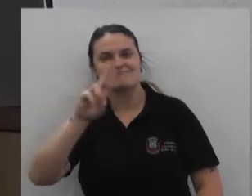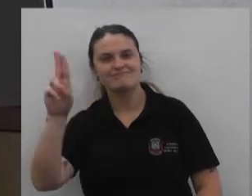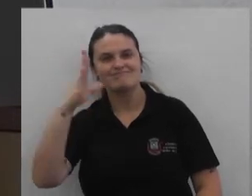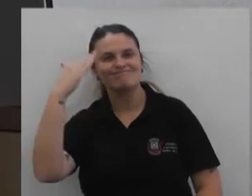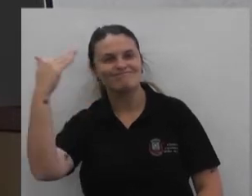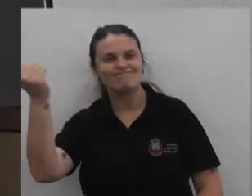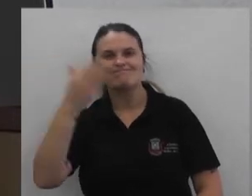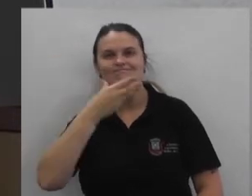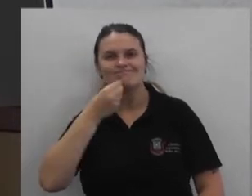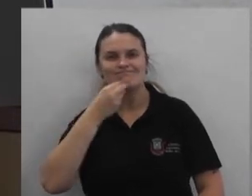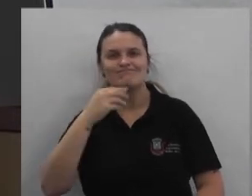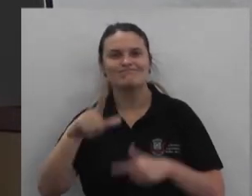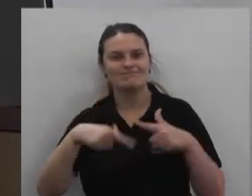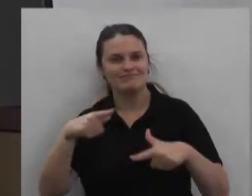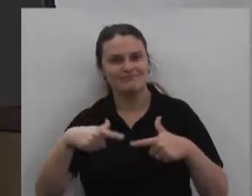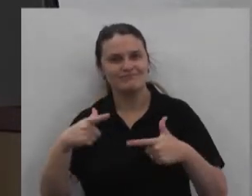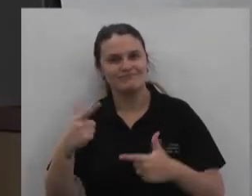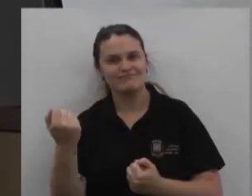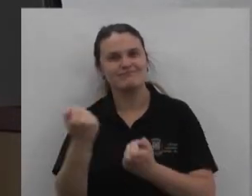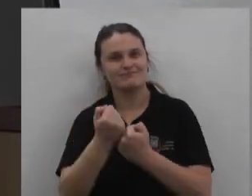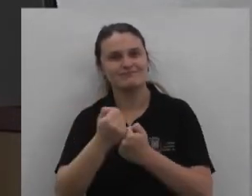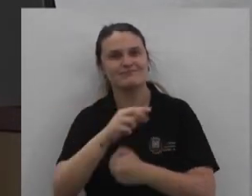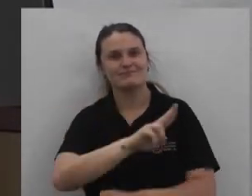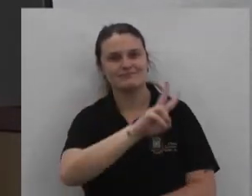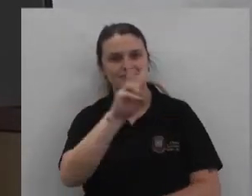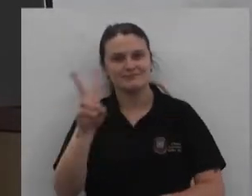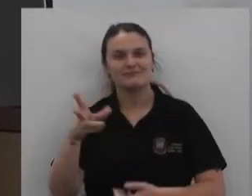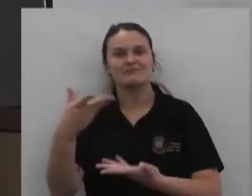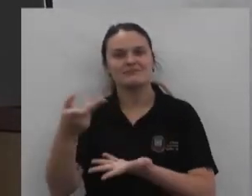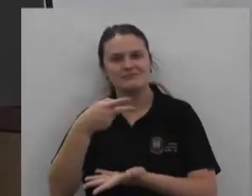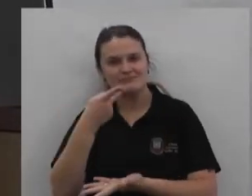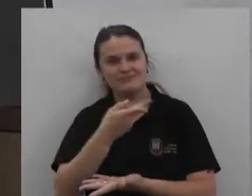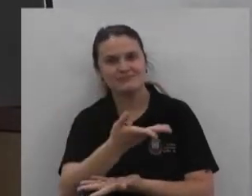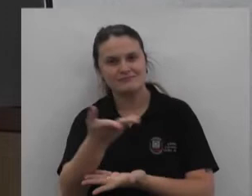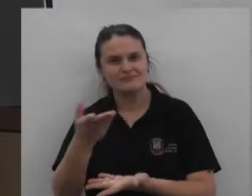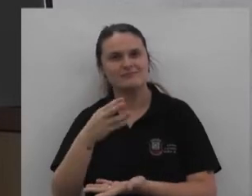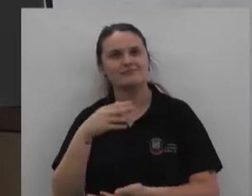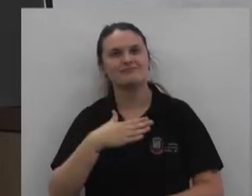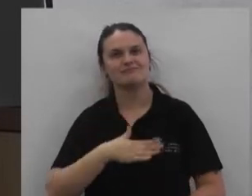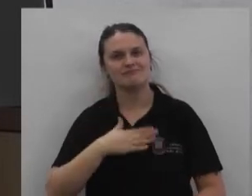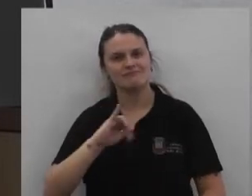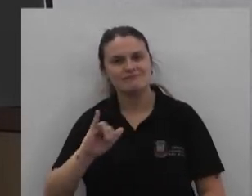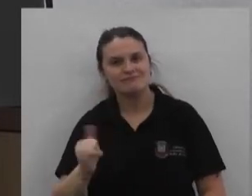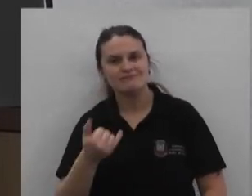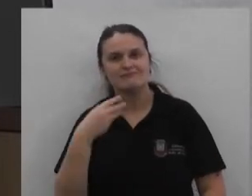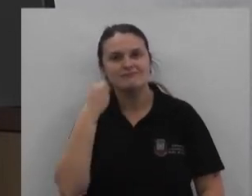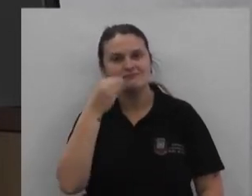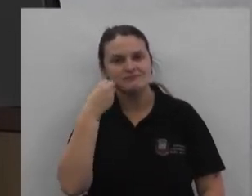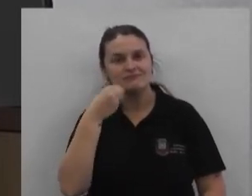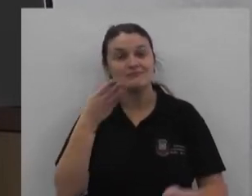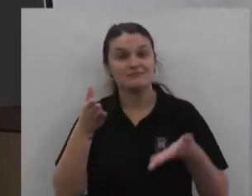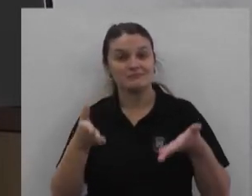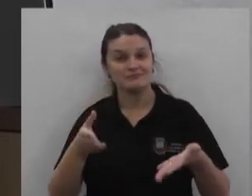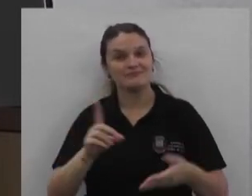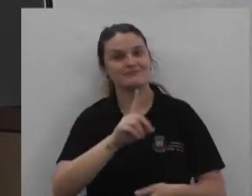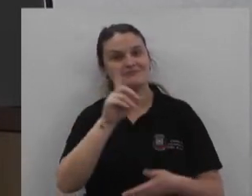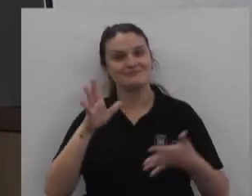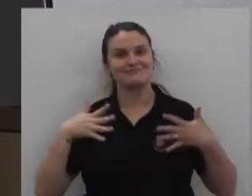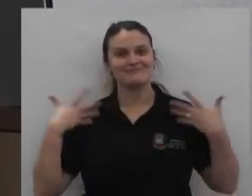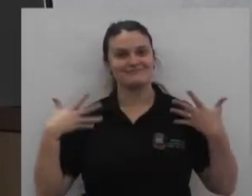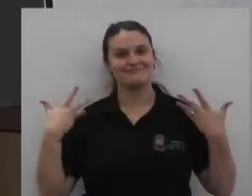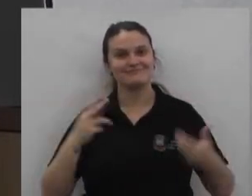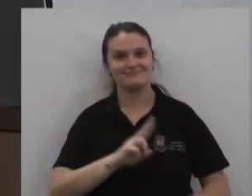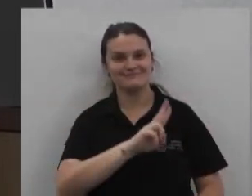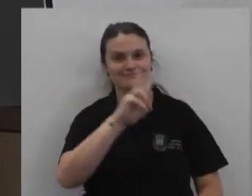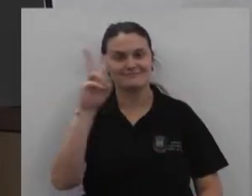homem Que fez muito por União da Vitória Falar para vocês E também gostaria de aproveitar a oportunidade Hoje é um dia de alegria